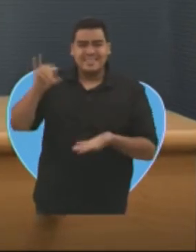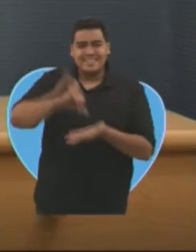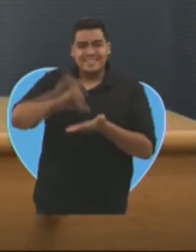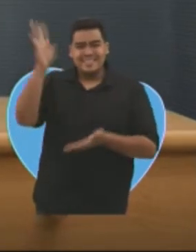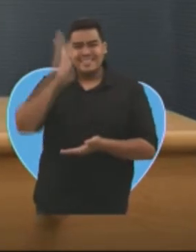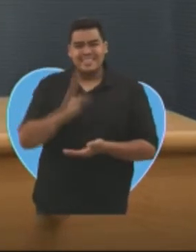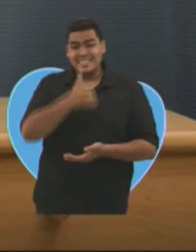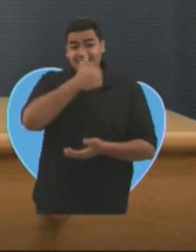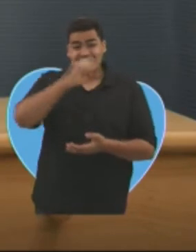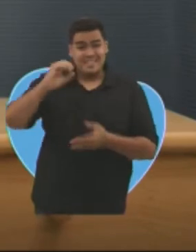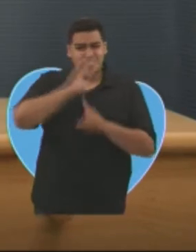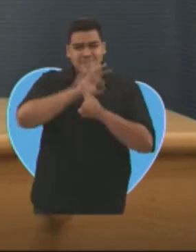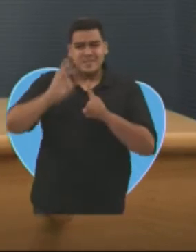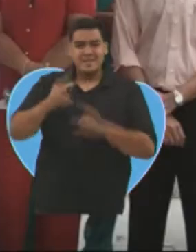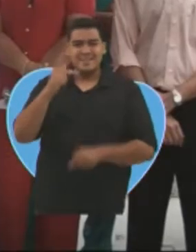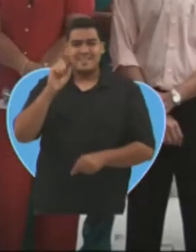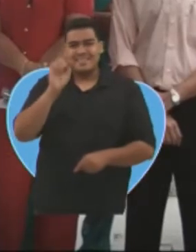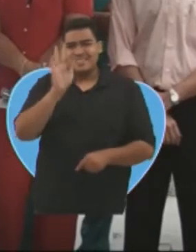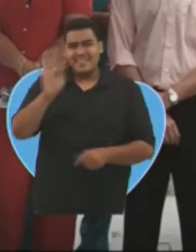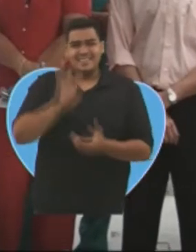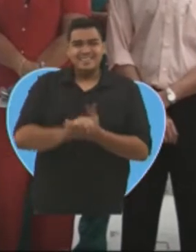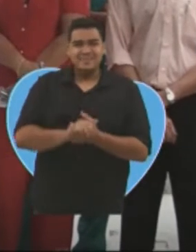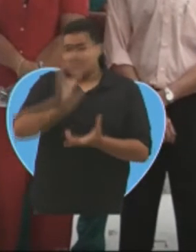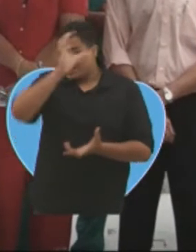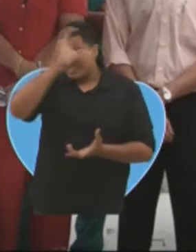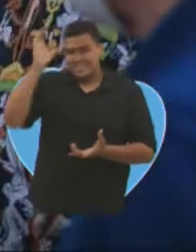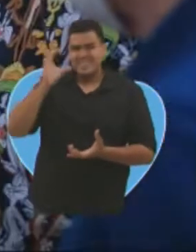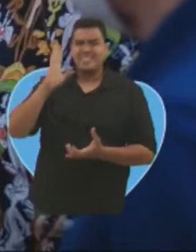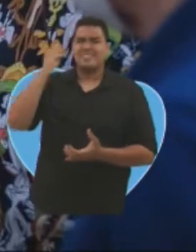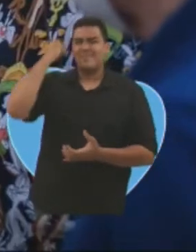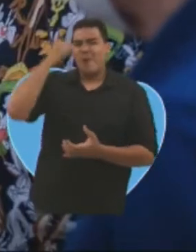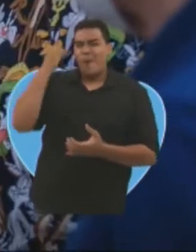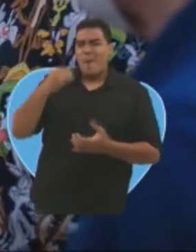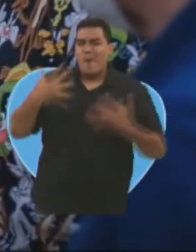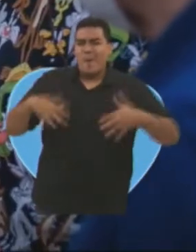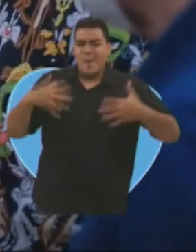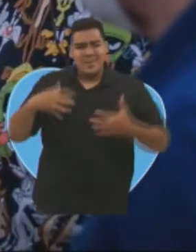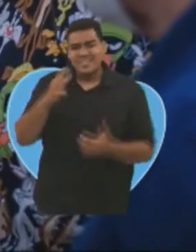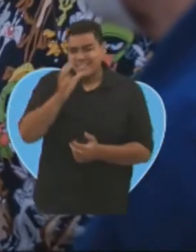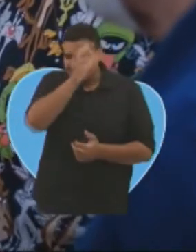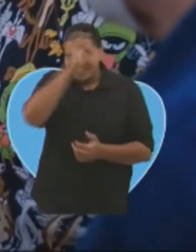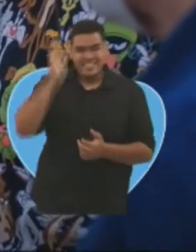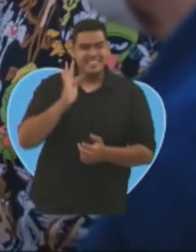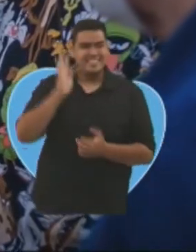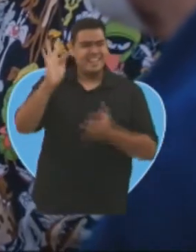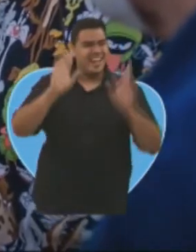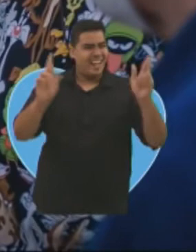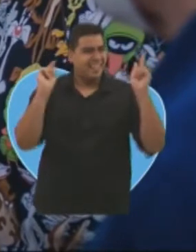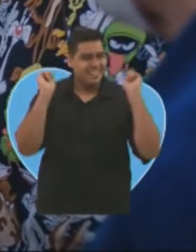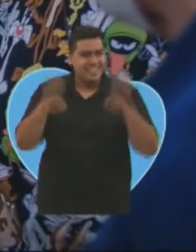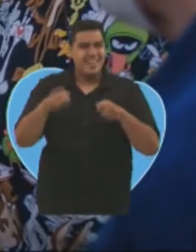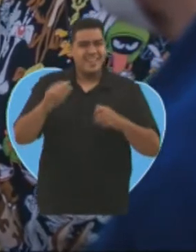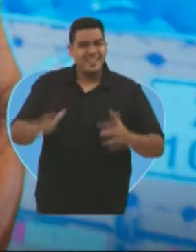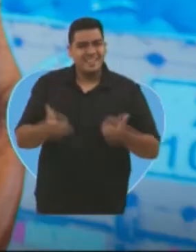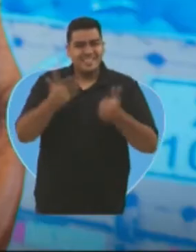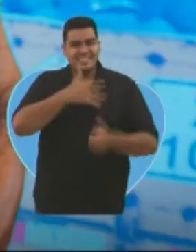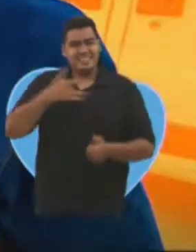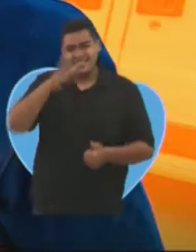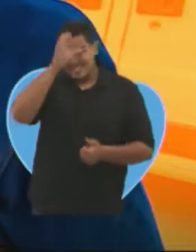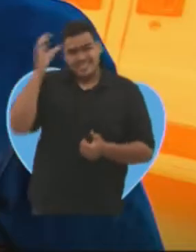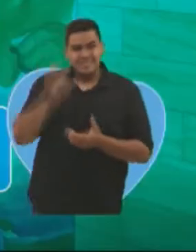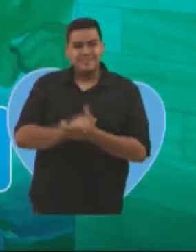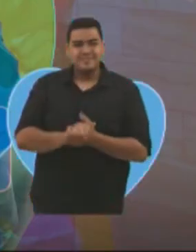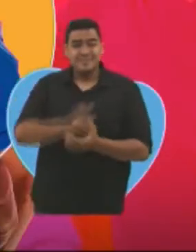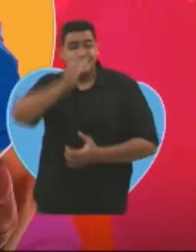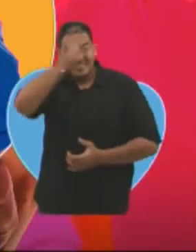100% de cobertura do PSF. Cícero tem história. Cícero tem futuro. Melhorar a saúde é com Cícero. É